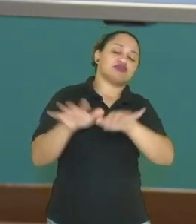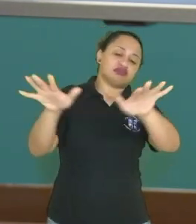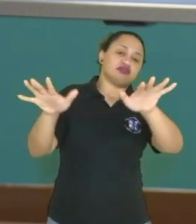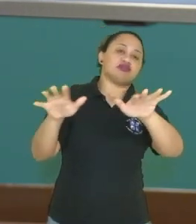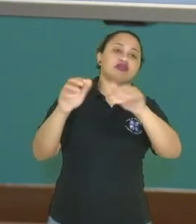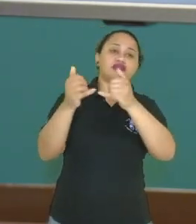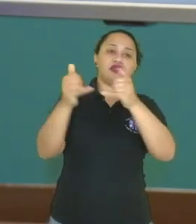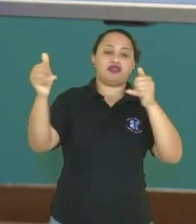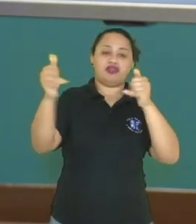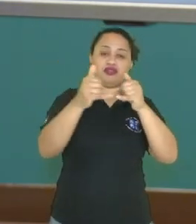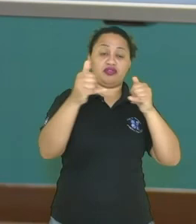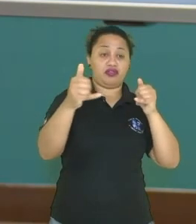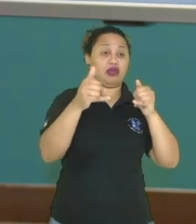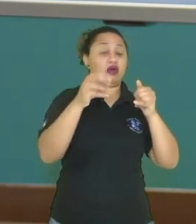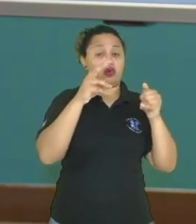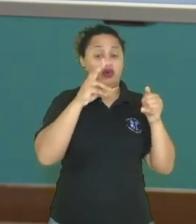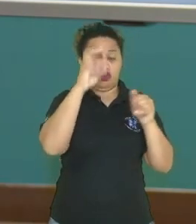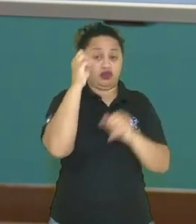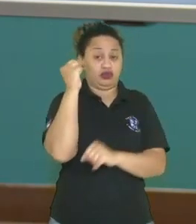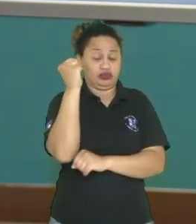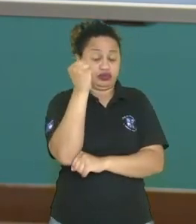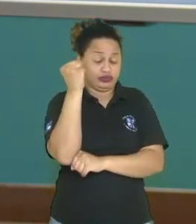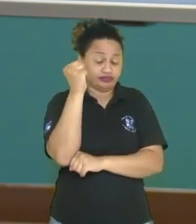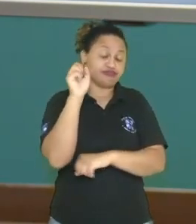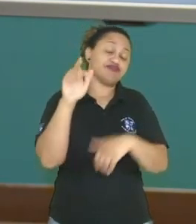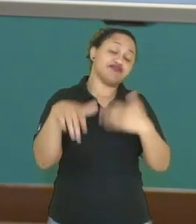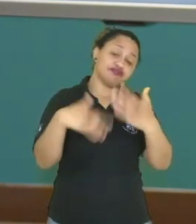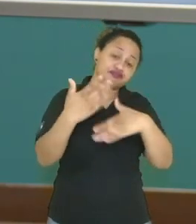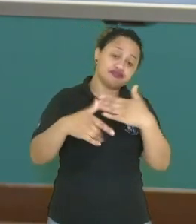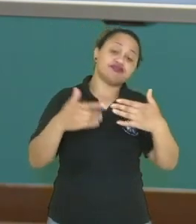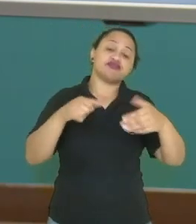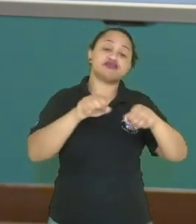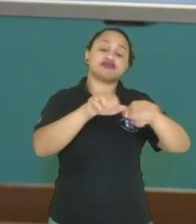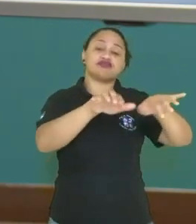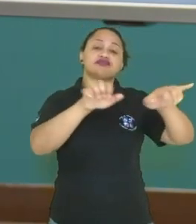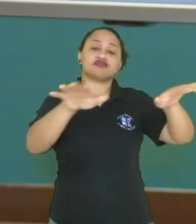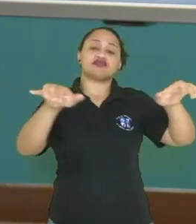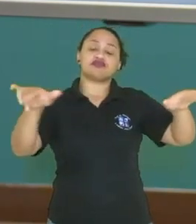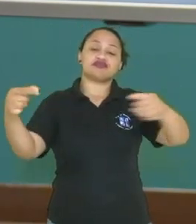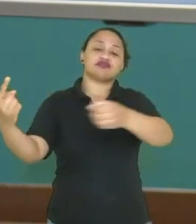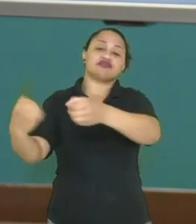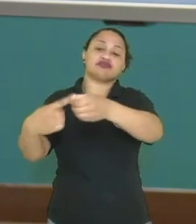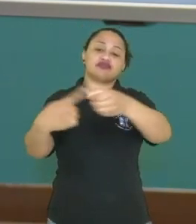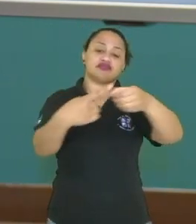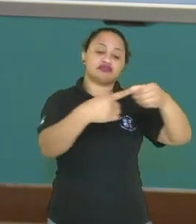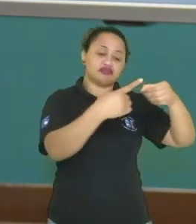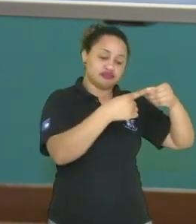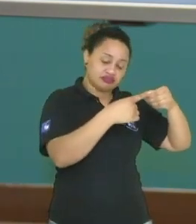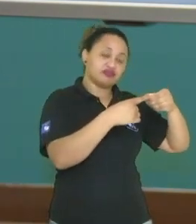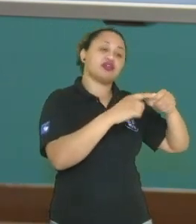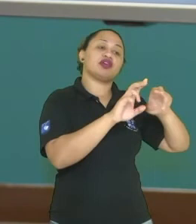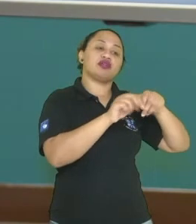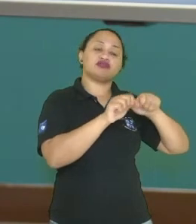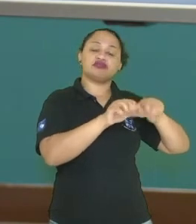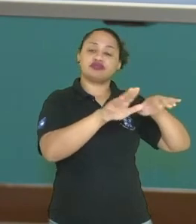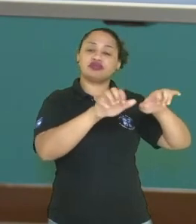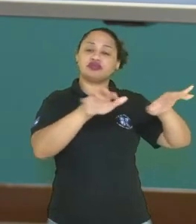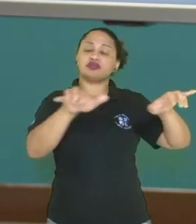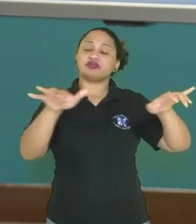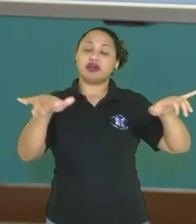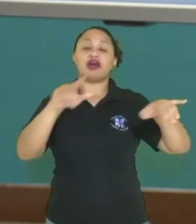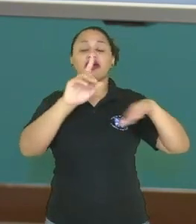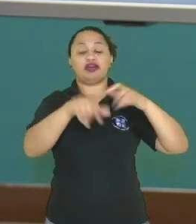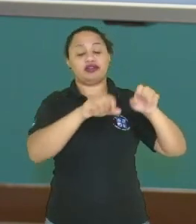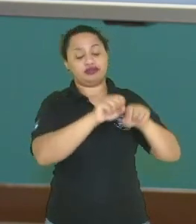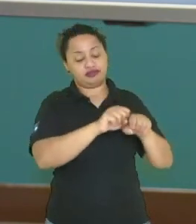por fios de altíssima tensão. E conforme vai chegando na cidade, pelos distribuidores ali, vai